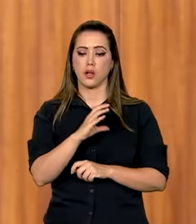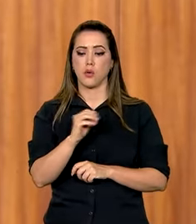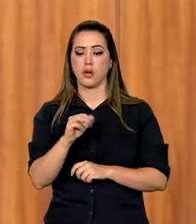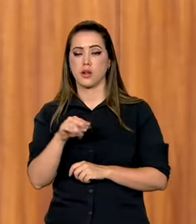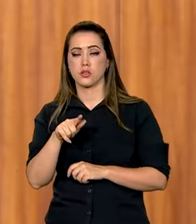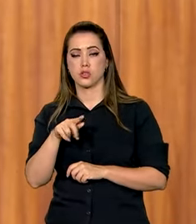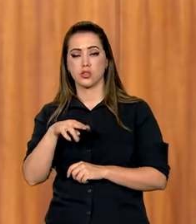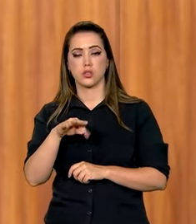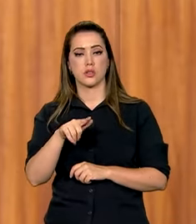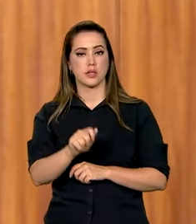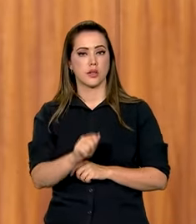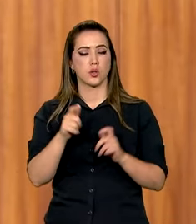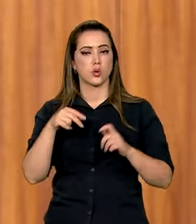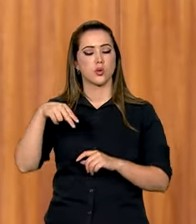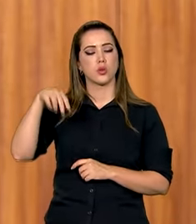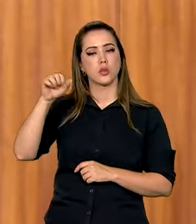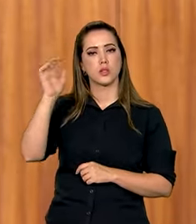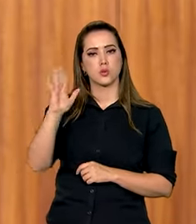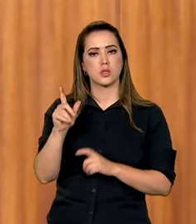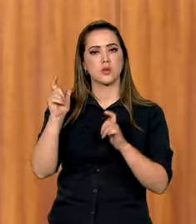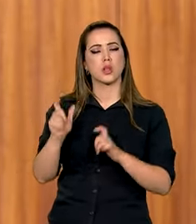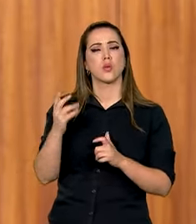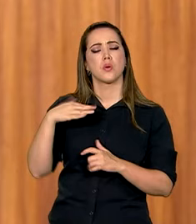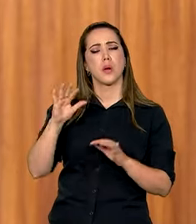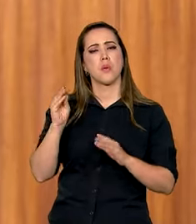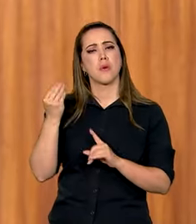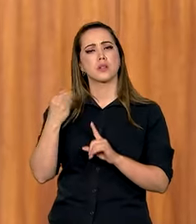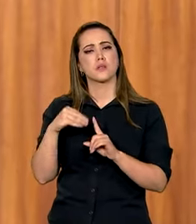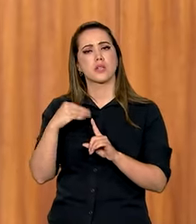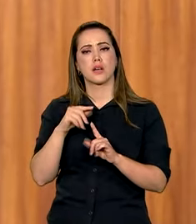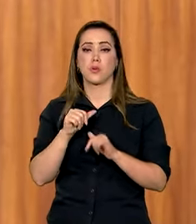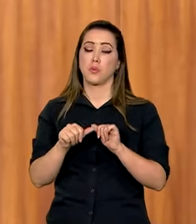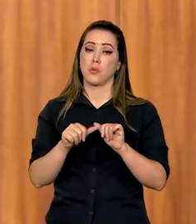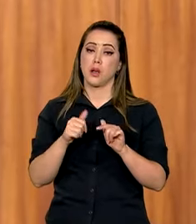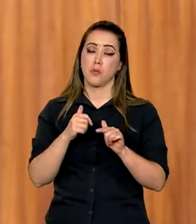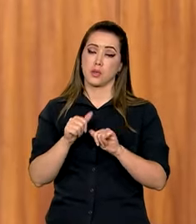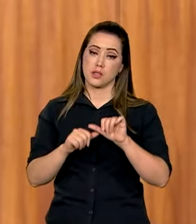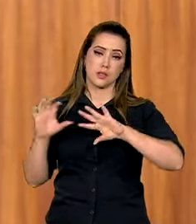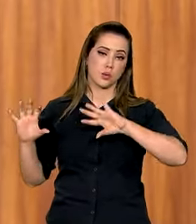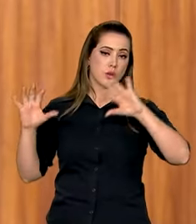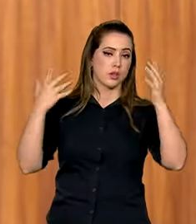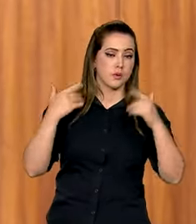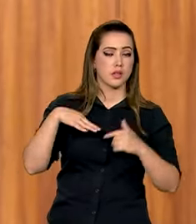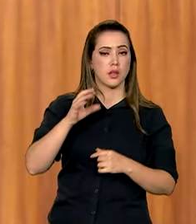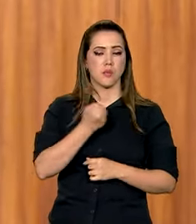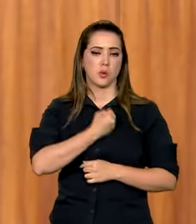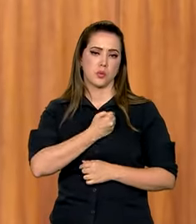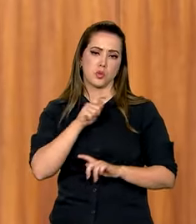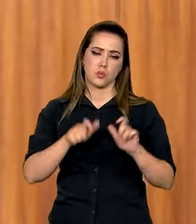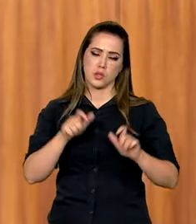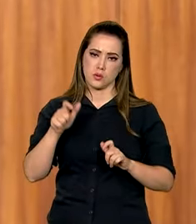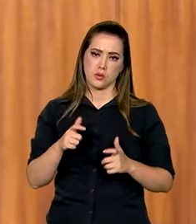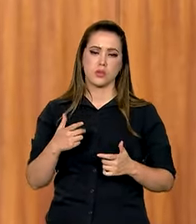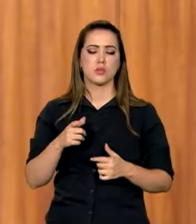no Nordeste Brasileiro, que é a região do país mais vulnerável à crise climática e que abriga a maioria das pessoas